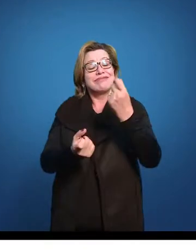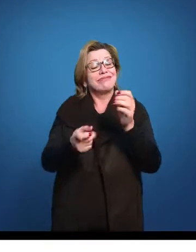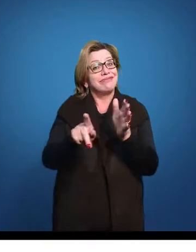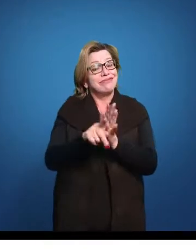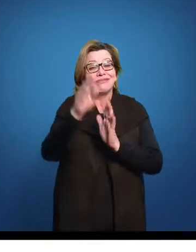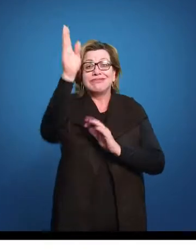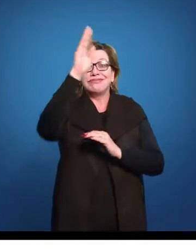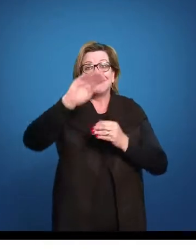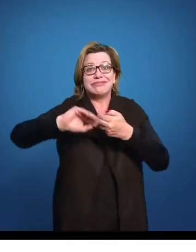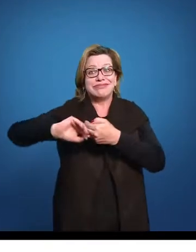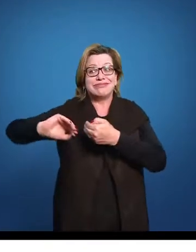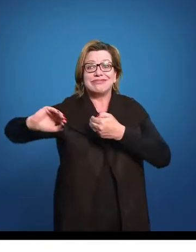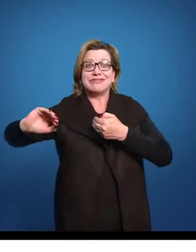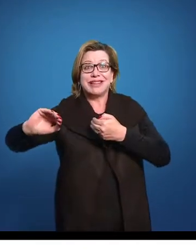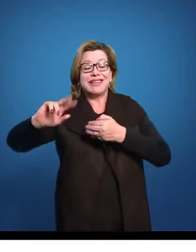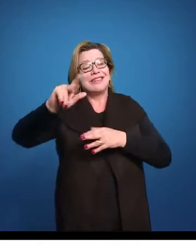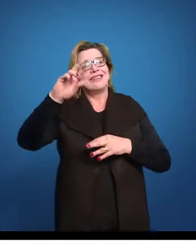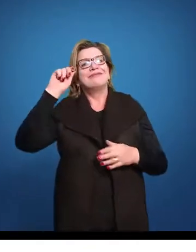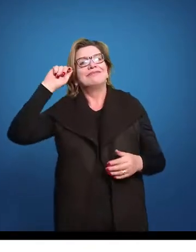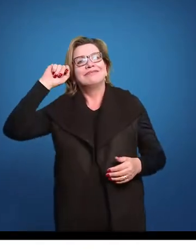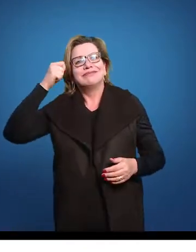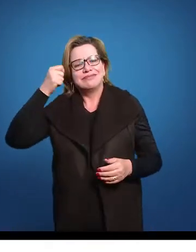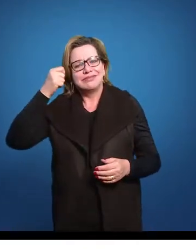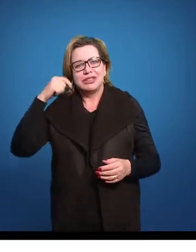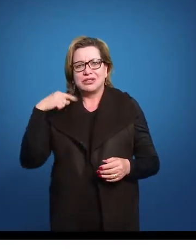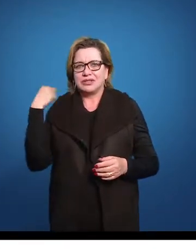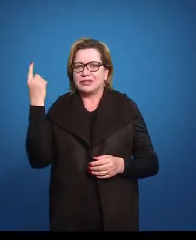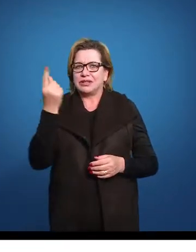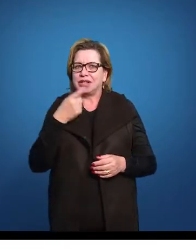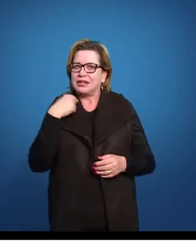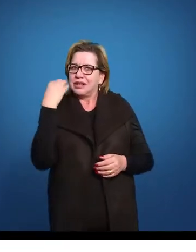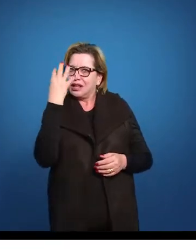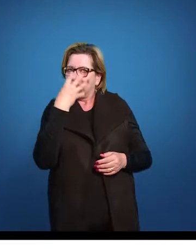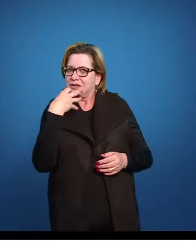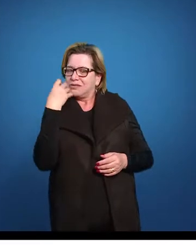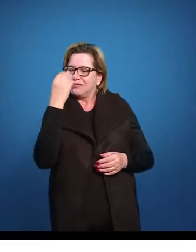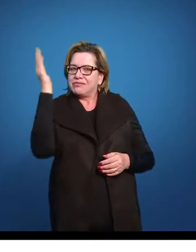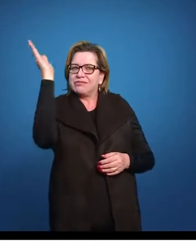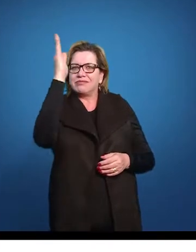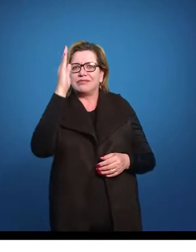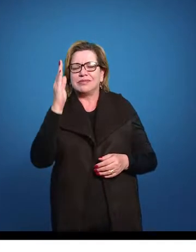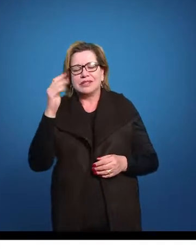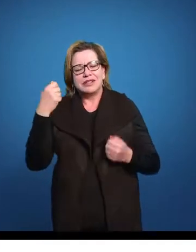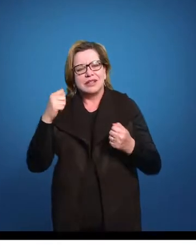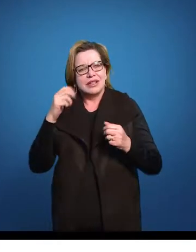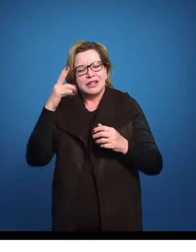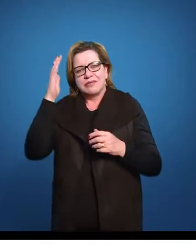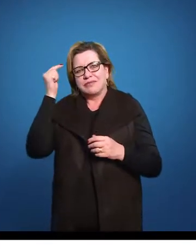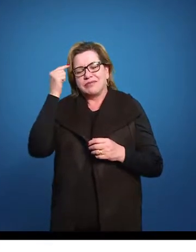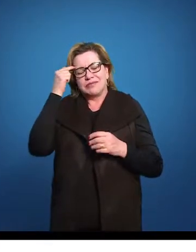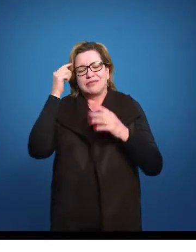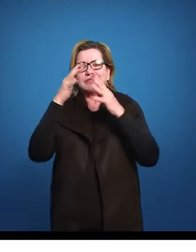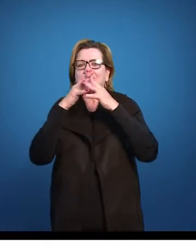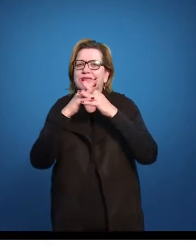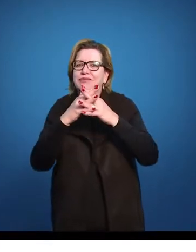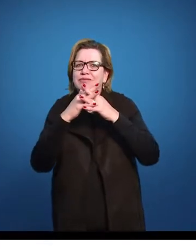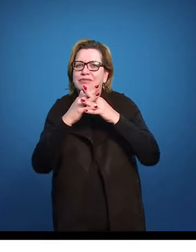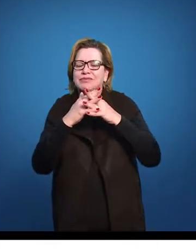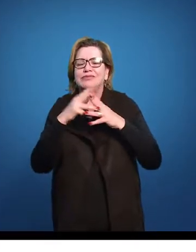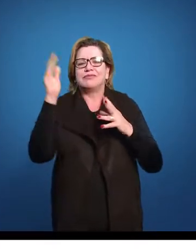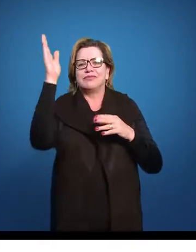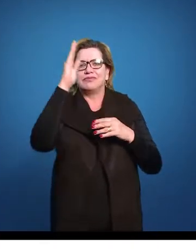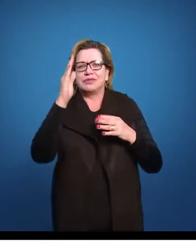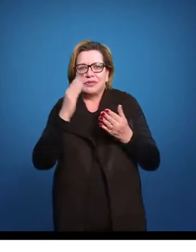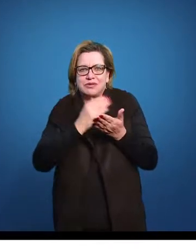Então, para a gente pensar na literatura brasileira do romantismo, a gente precisa pensar em todo esse complexo que é o Brasil que se constitui enquanto nação